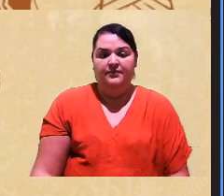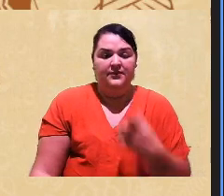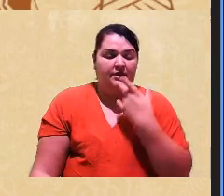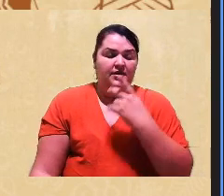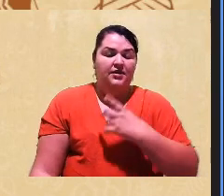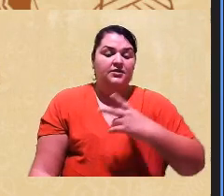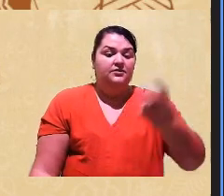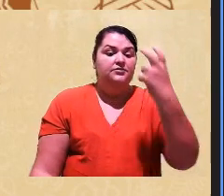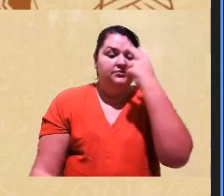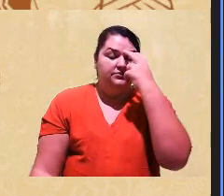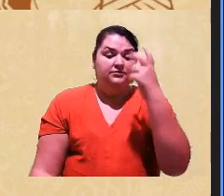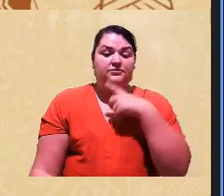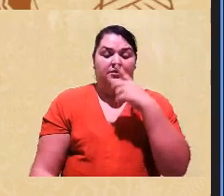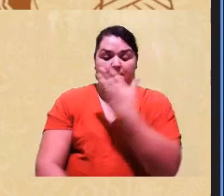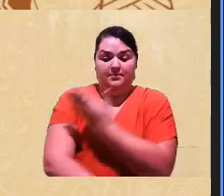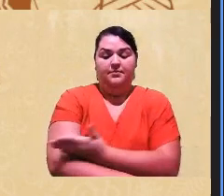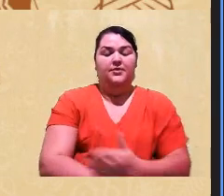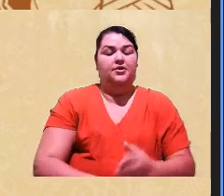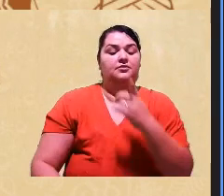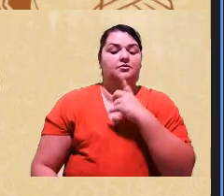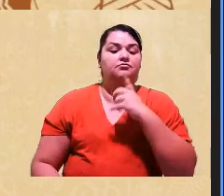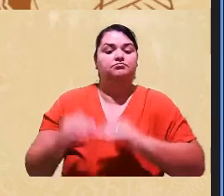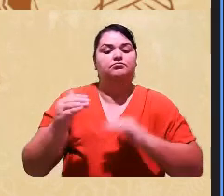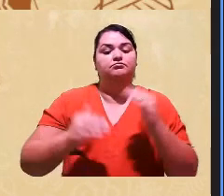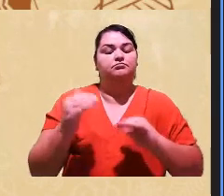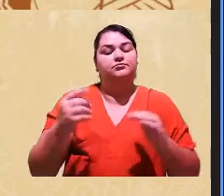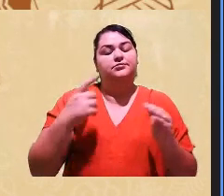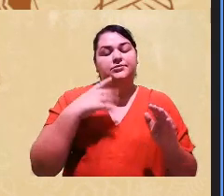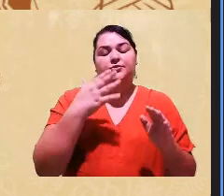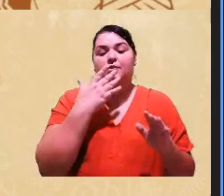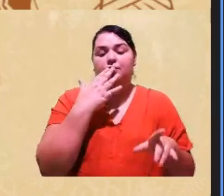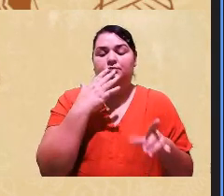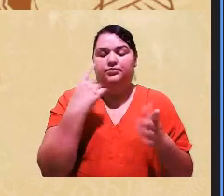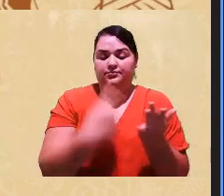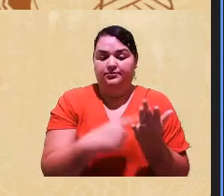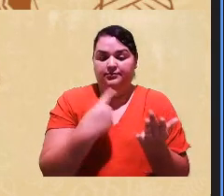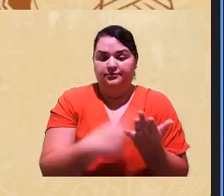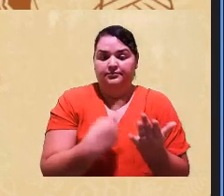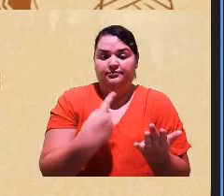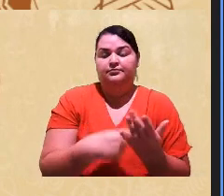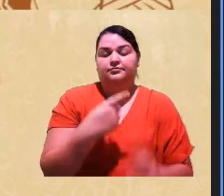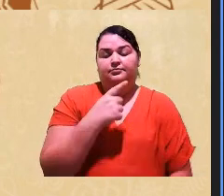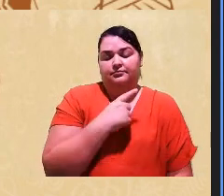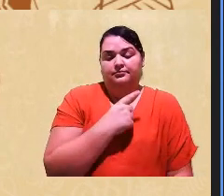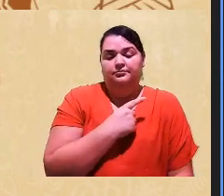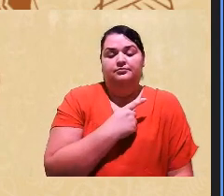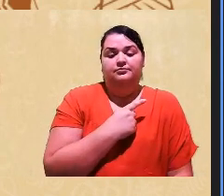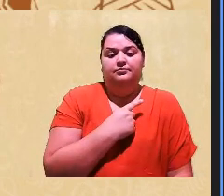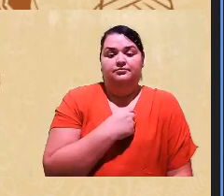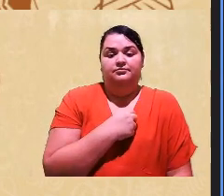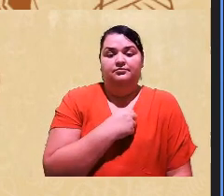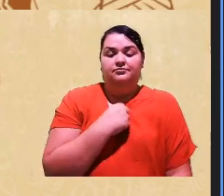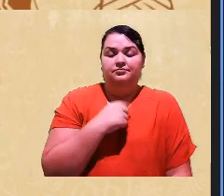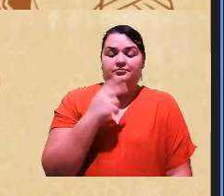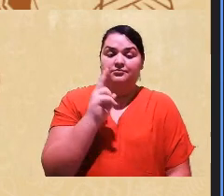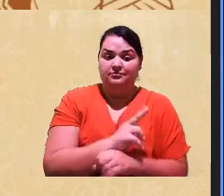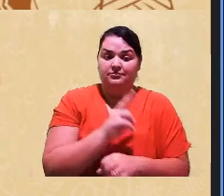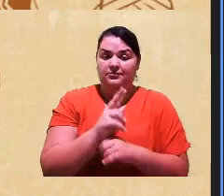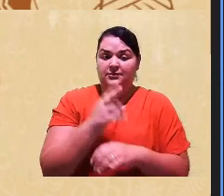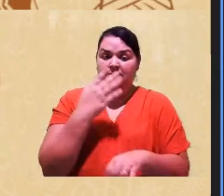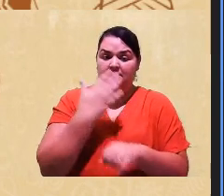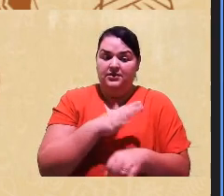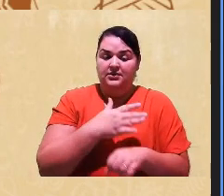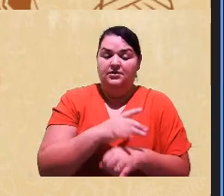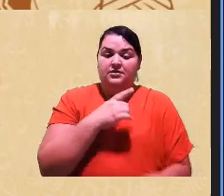da branquitude que são essas forças e acordos simbólicos que legitimam essas práticas racistas